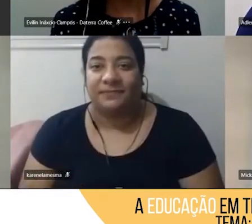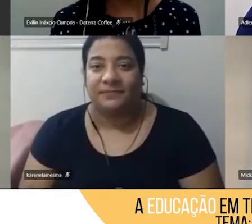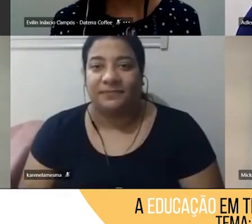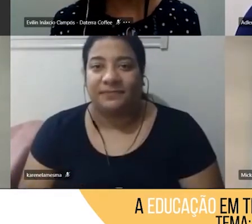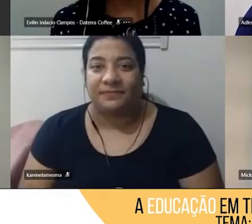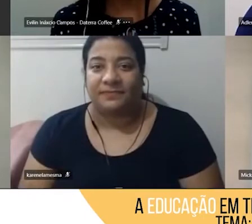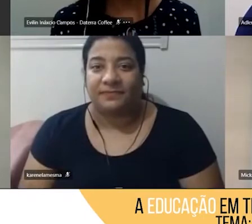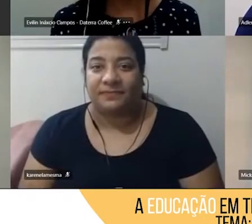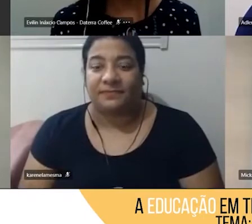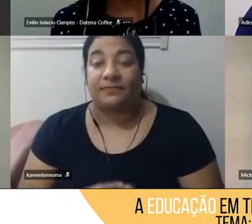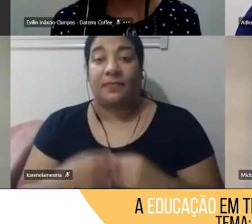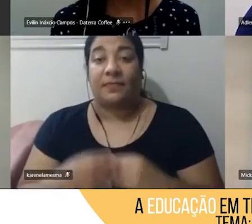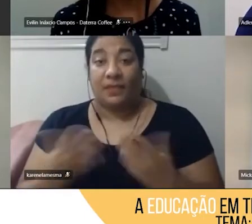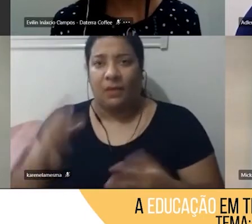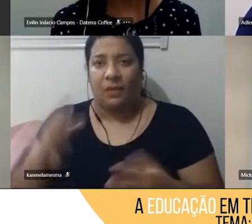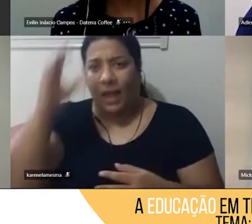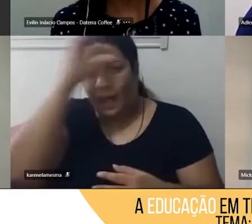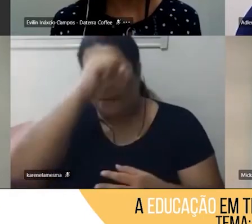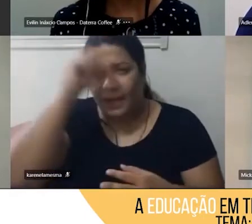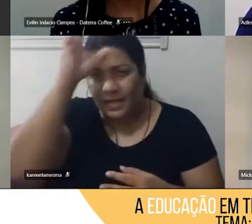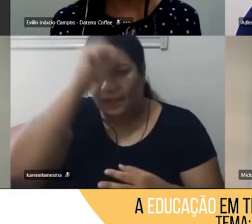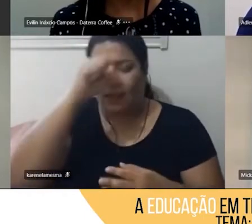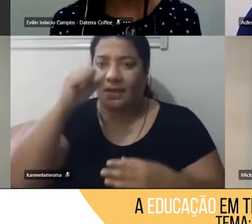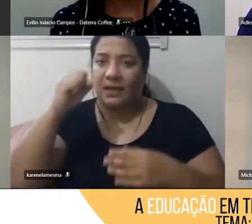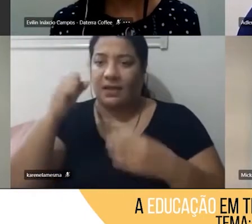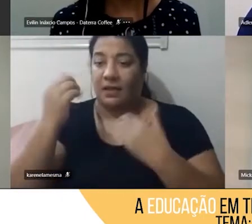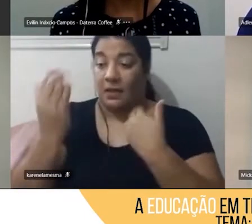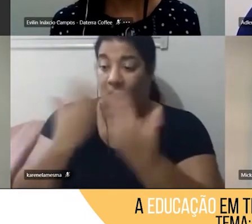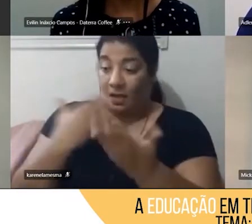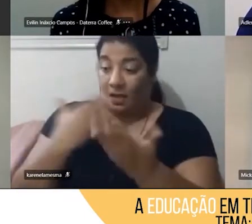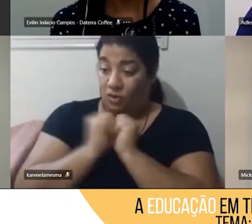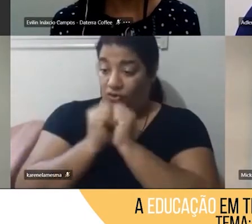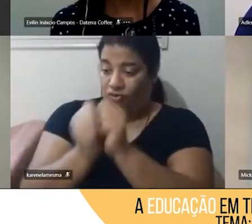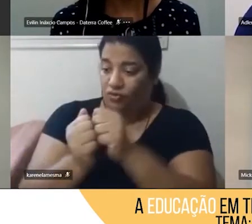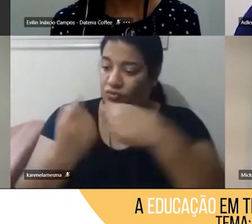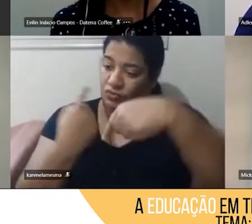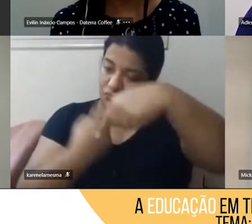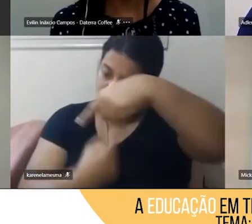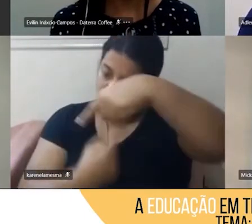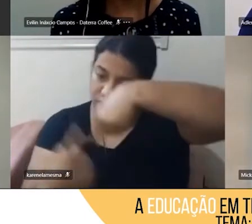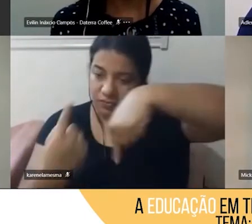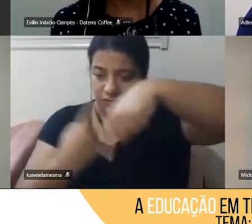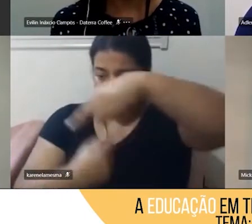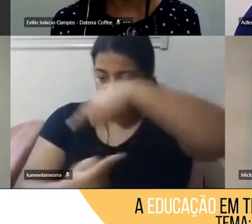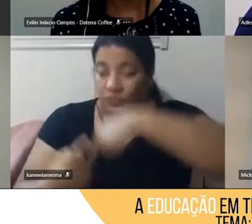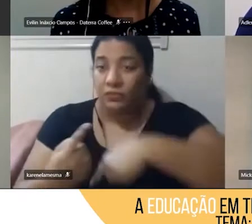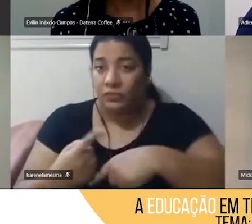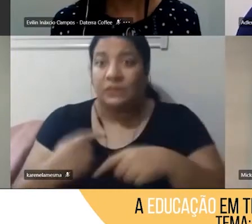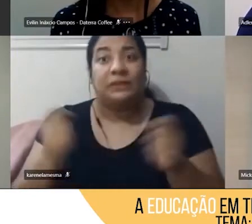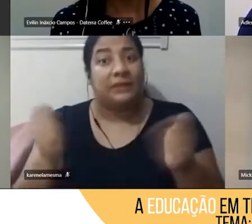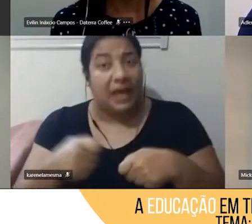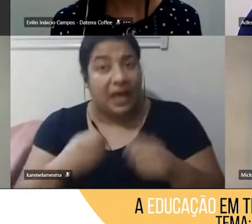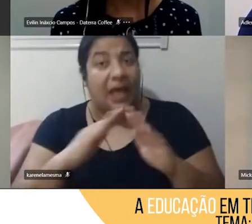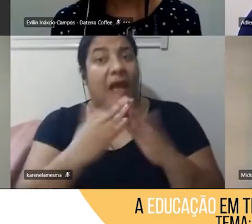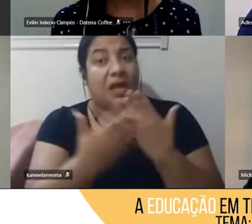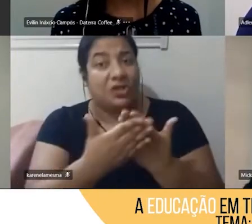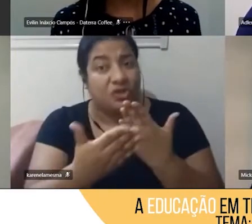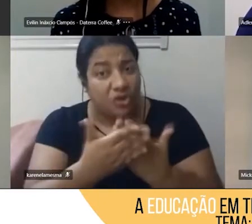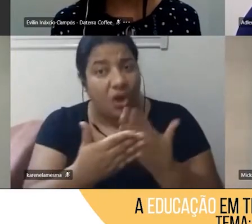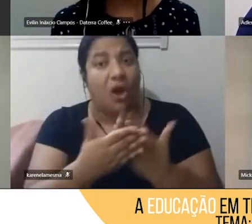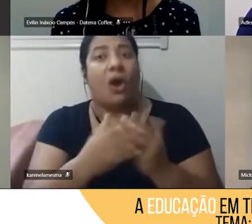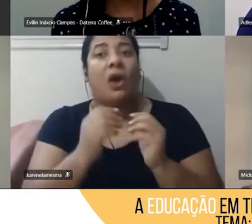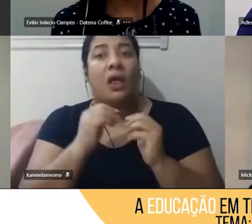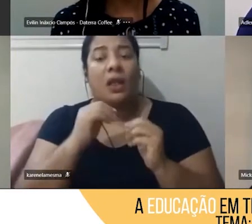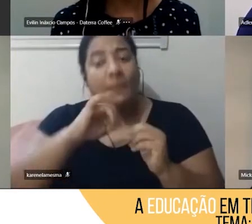para aprender a conviver, a gente também está dizendo, olha, a escola é um super espaço de convivência. E aí, algumas